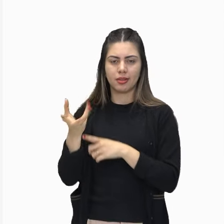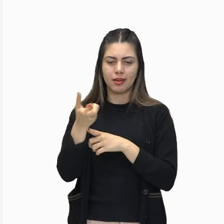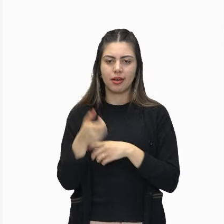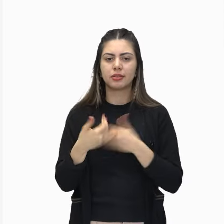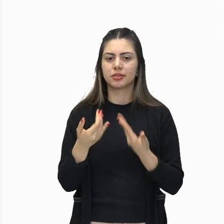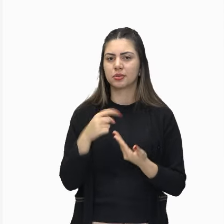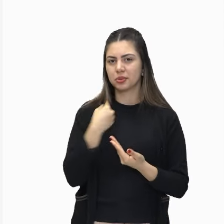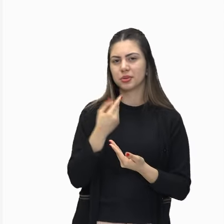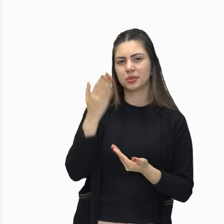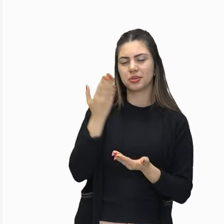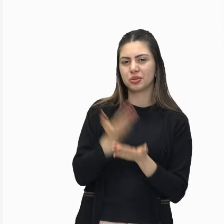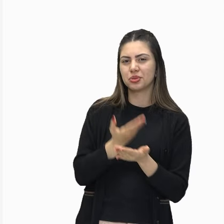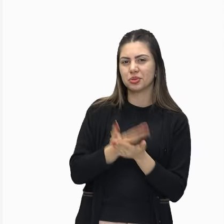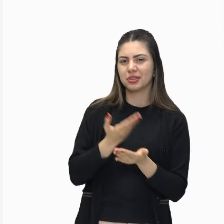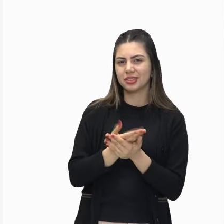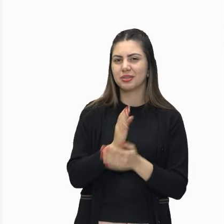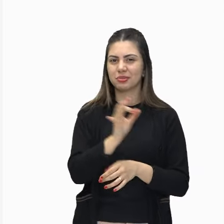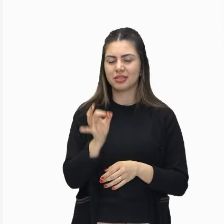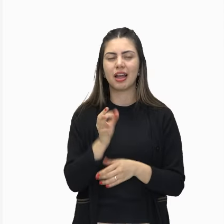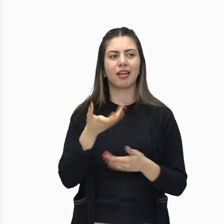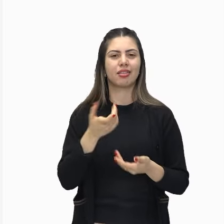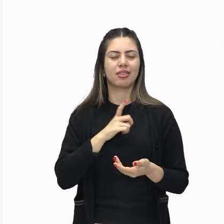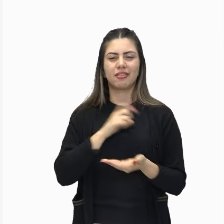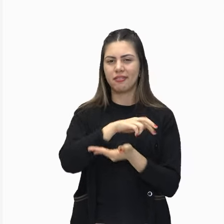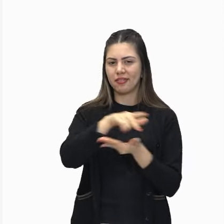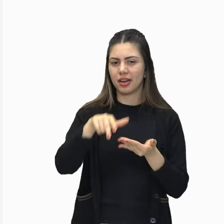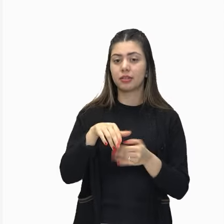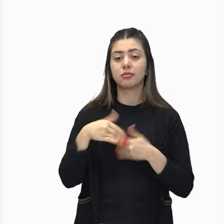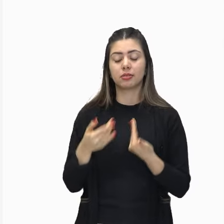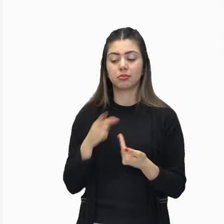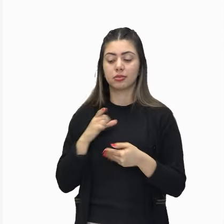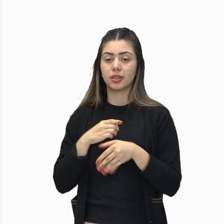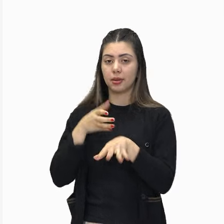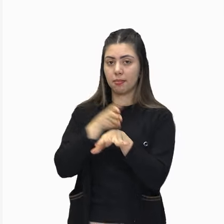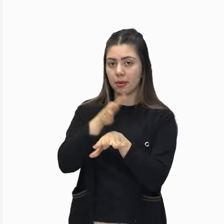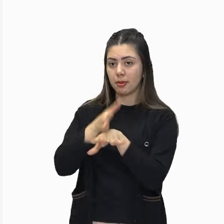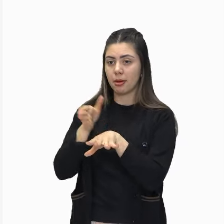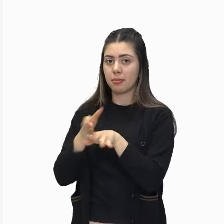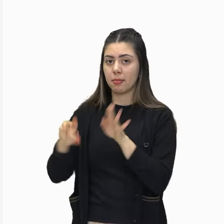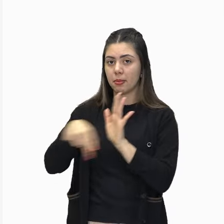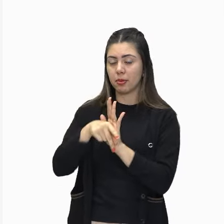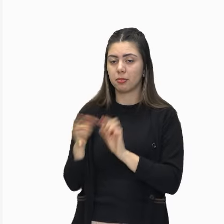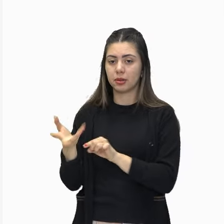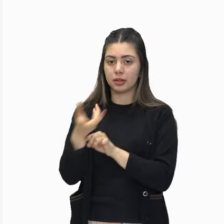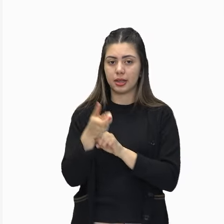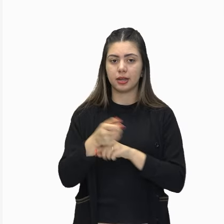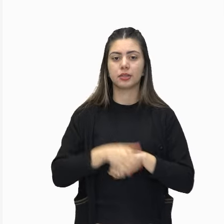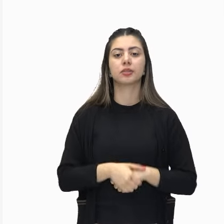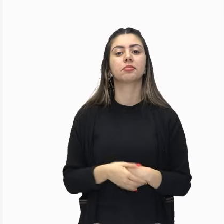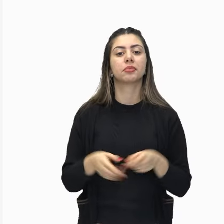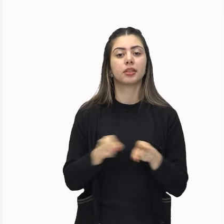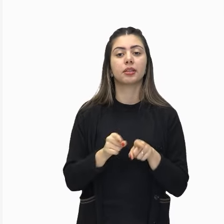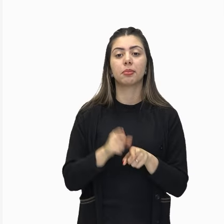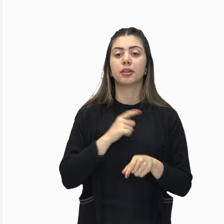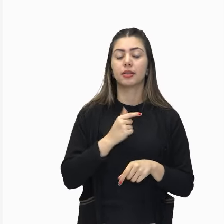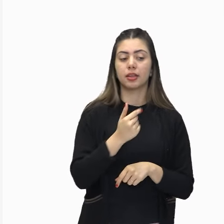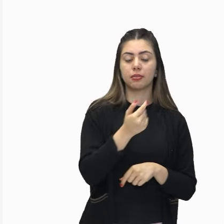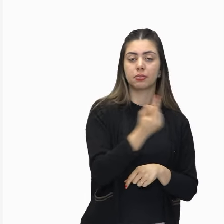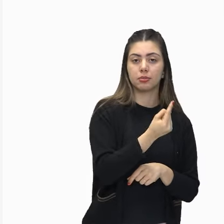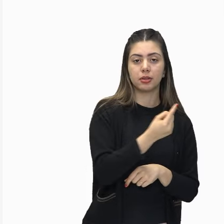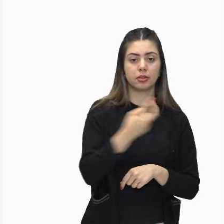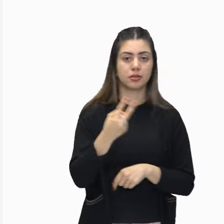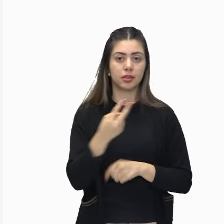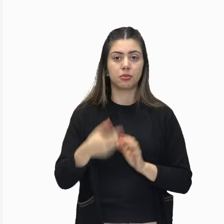cubismo, expressionismo, certo? Essas vanguardas, entre outras. E as duas fases anteriores do modernismo.